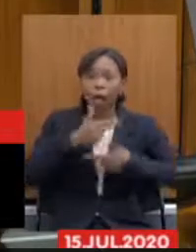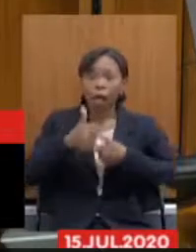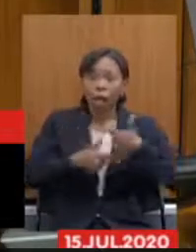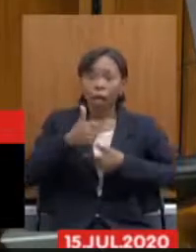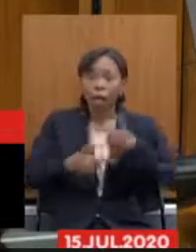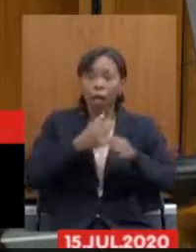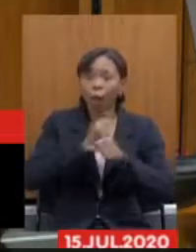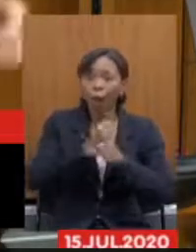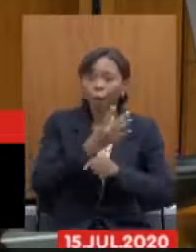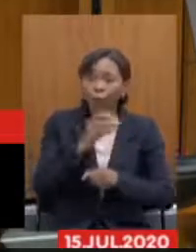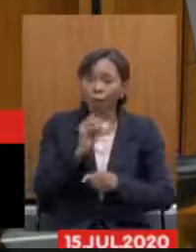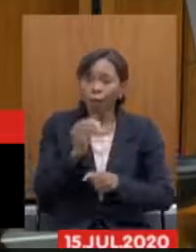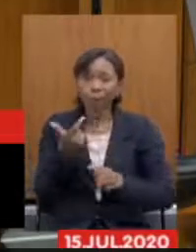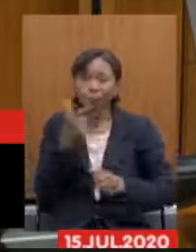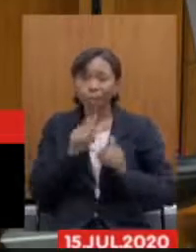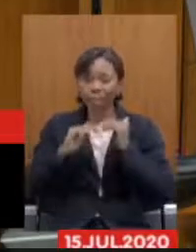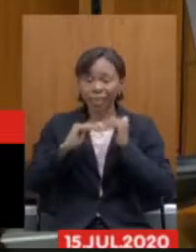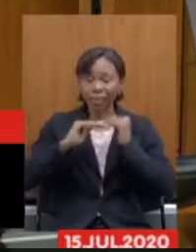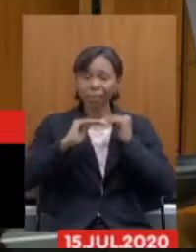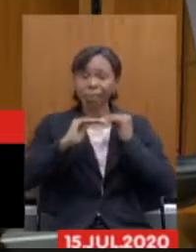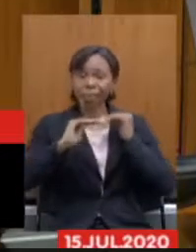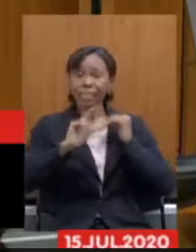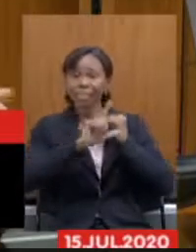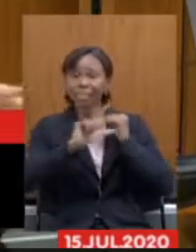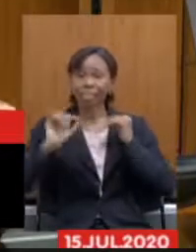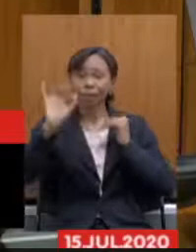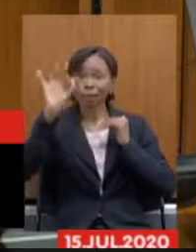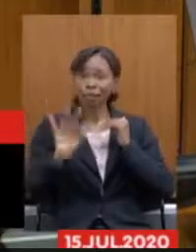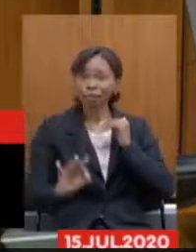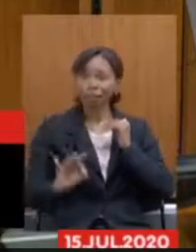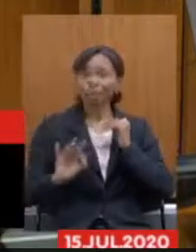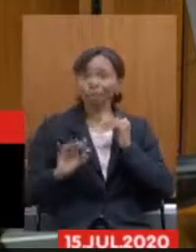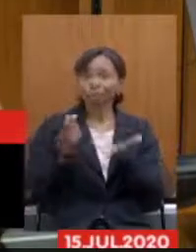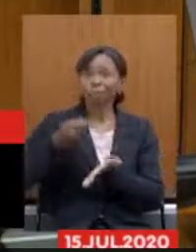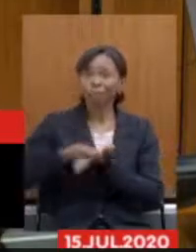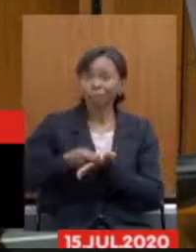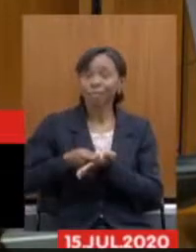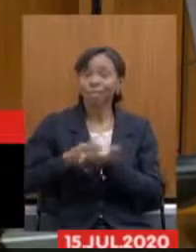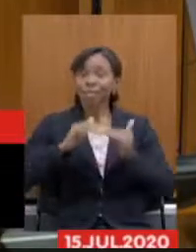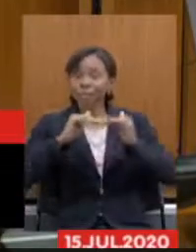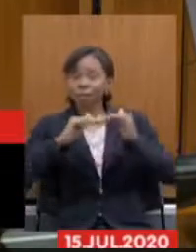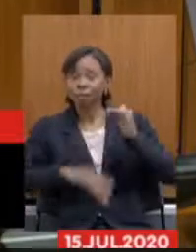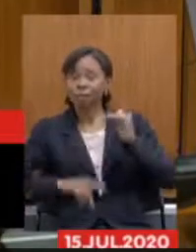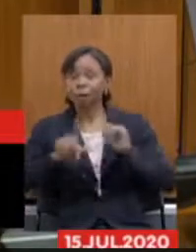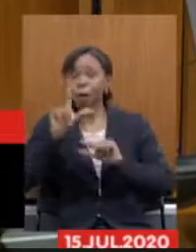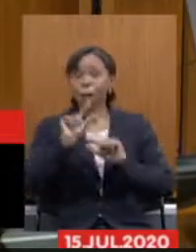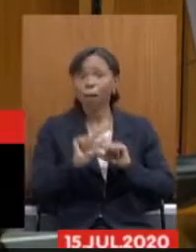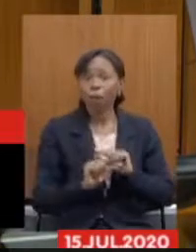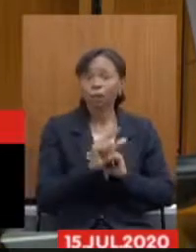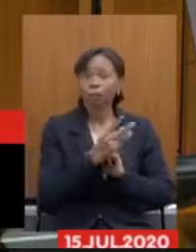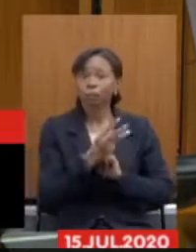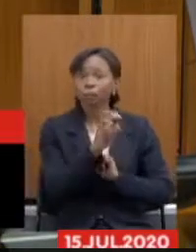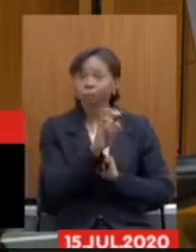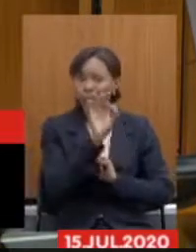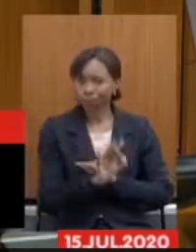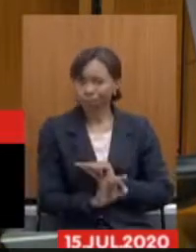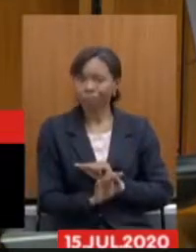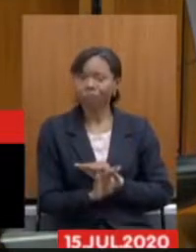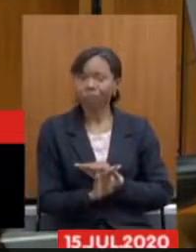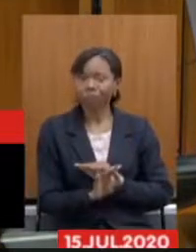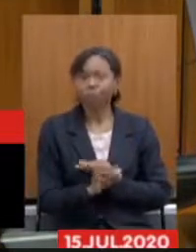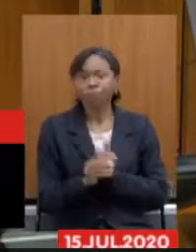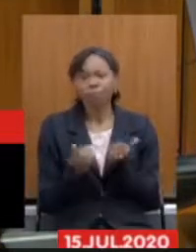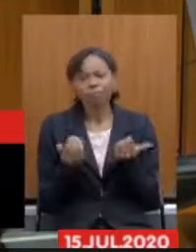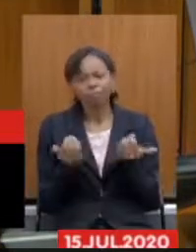conseguir ficar com a média dos 100% das contribuições que já cai em média 35% então